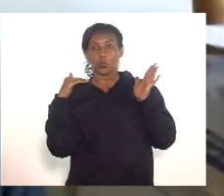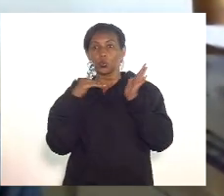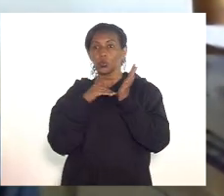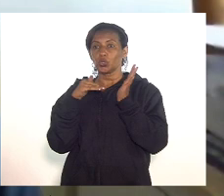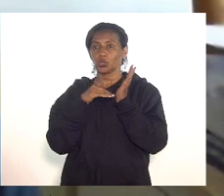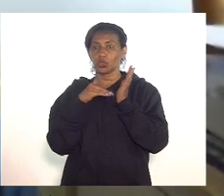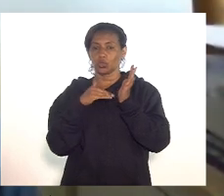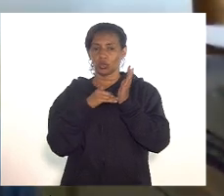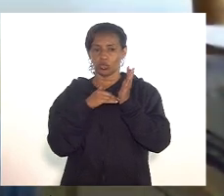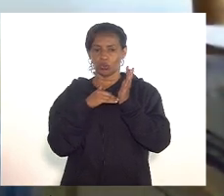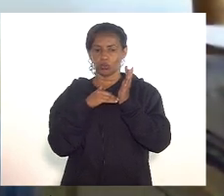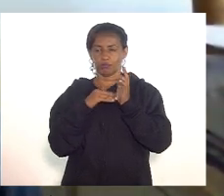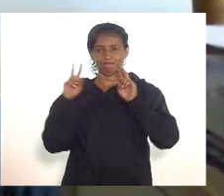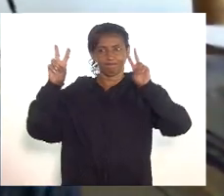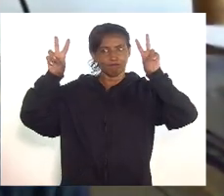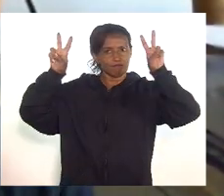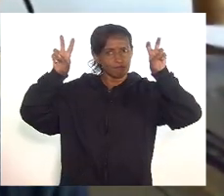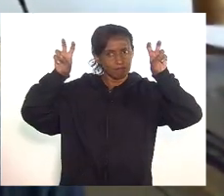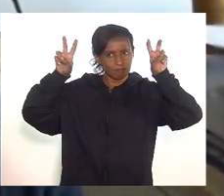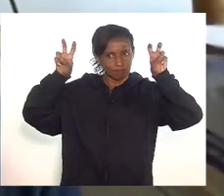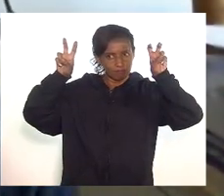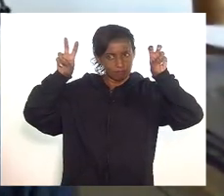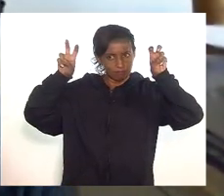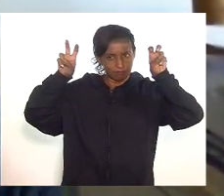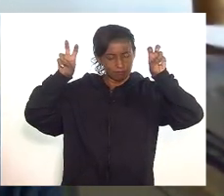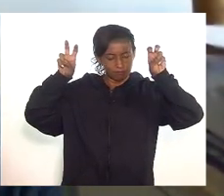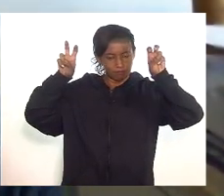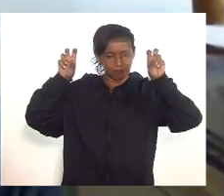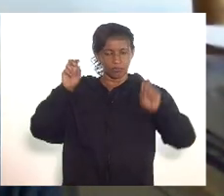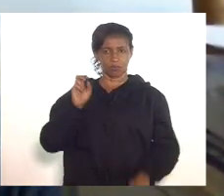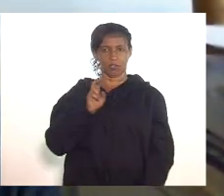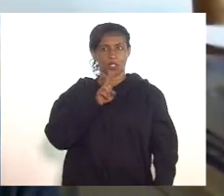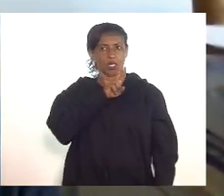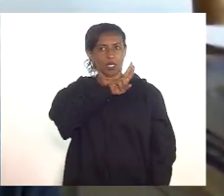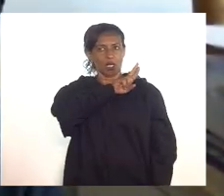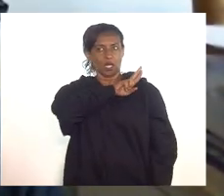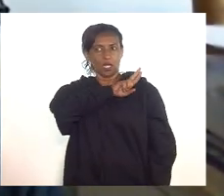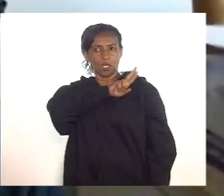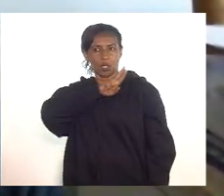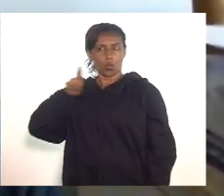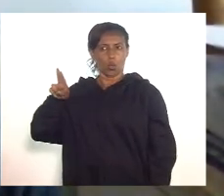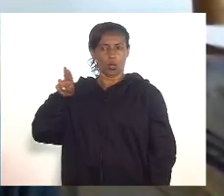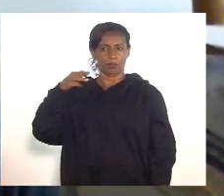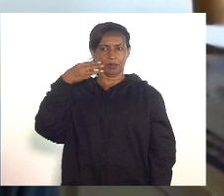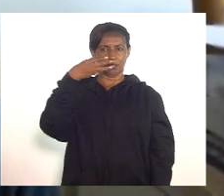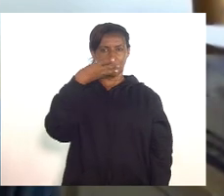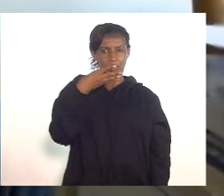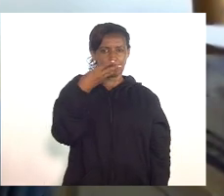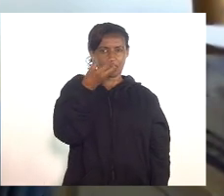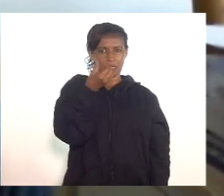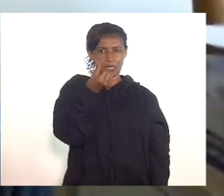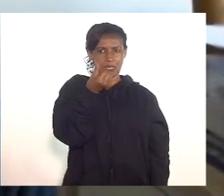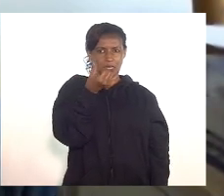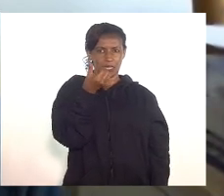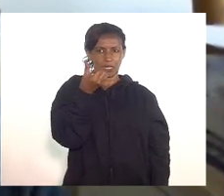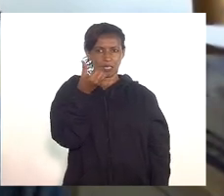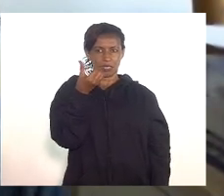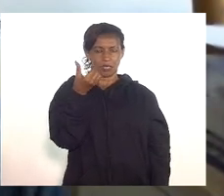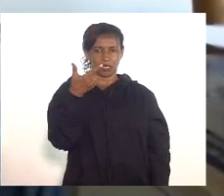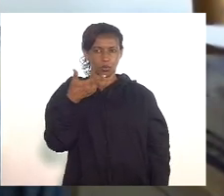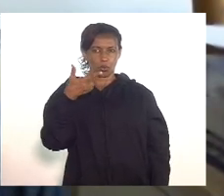abrindo aspas em nome dos 362 mil e 180